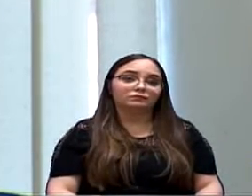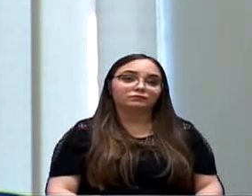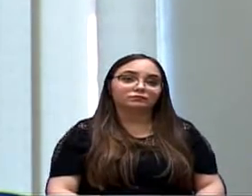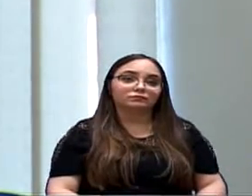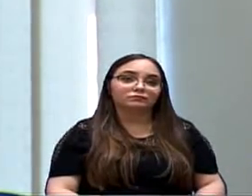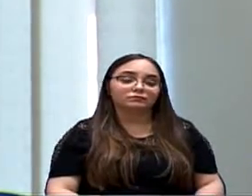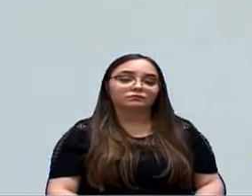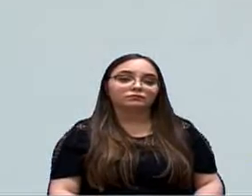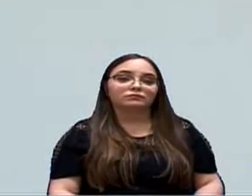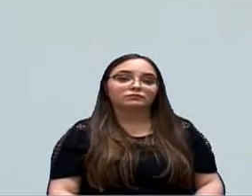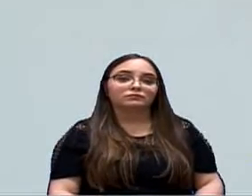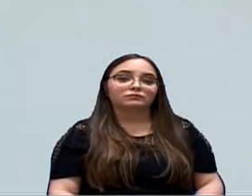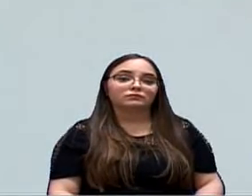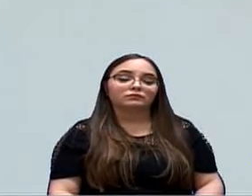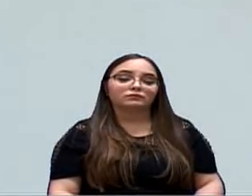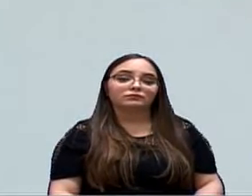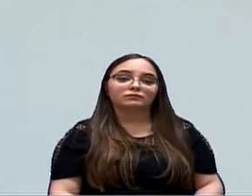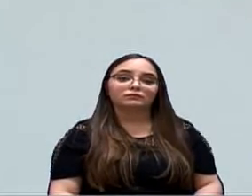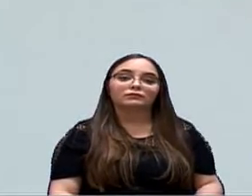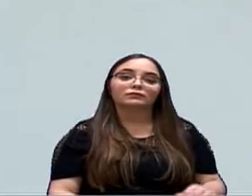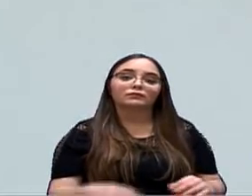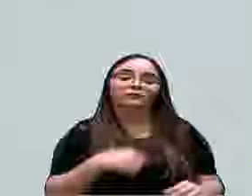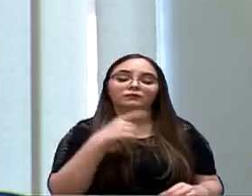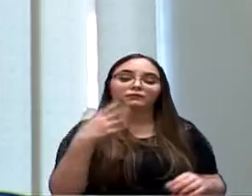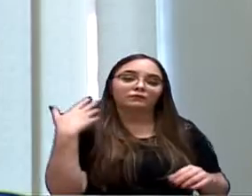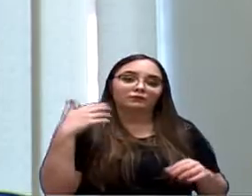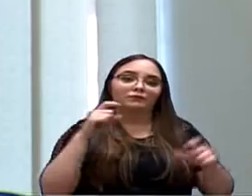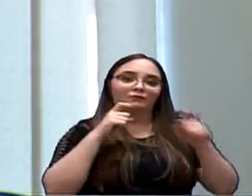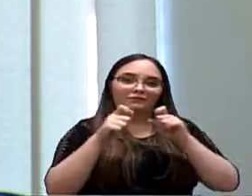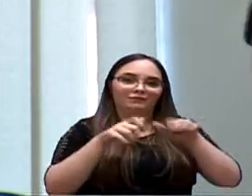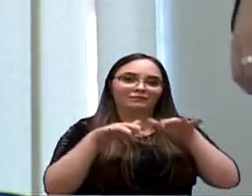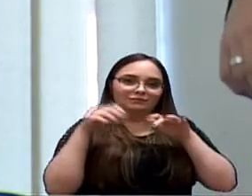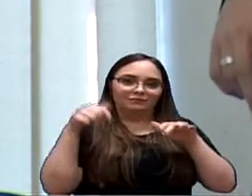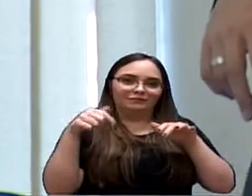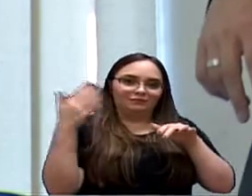mas fizemos com o loteamento. A audiência pública que a gente fez aqui,